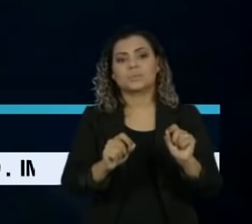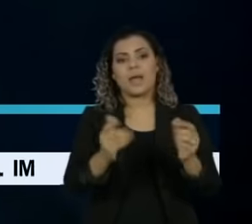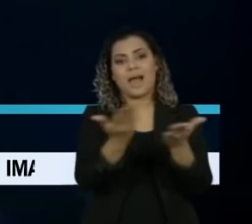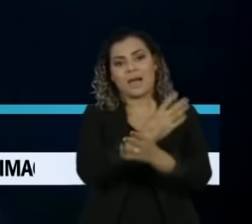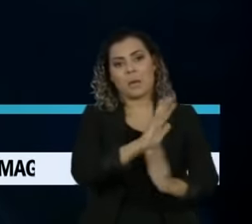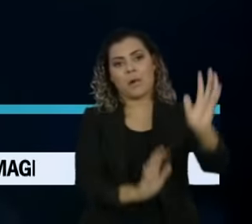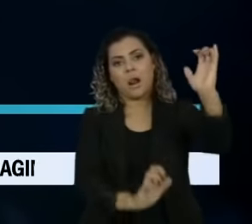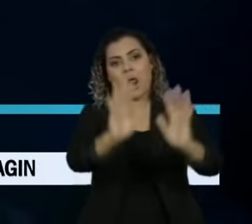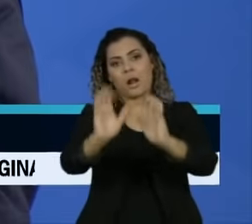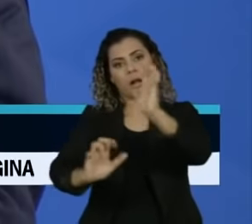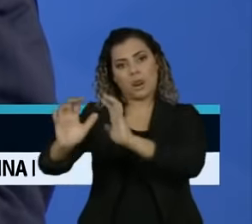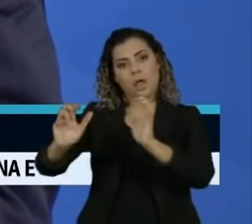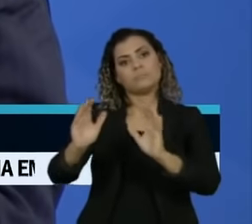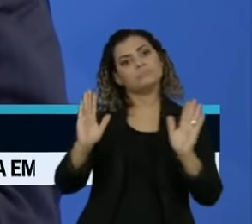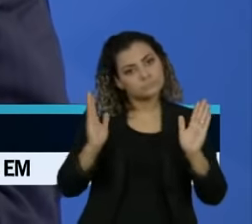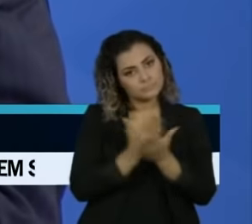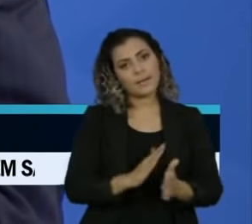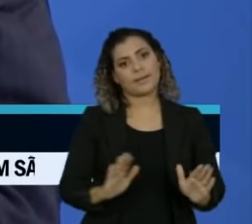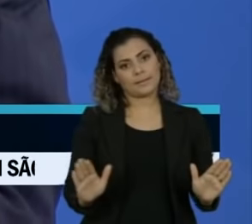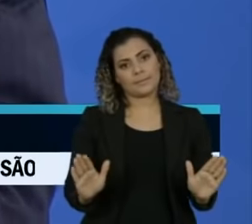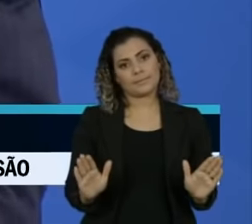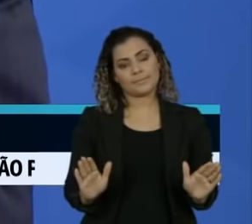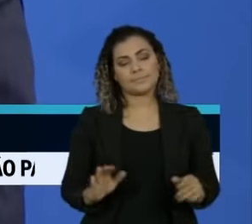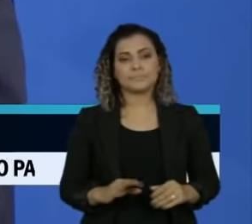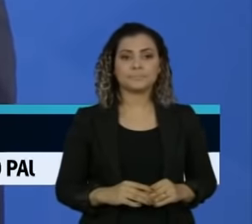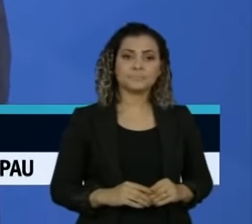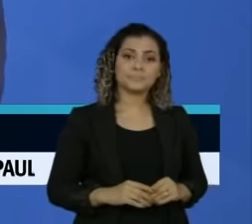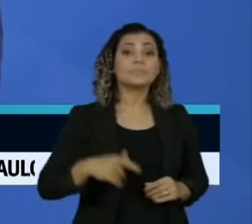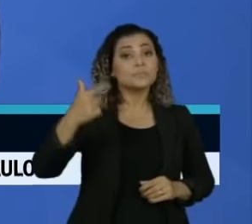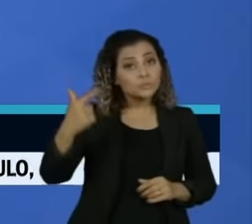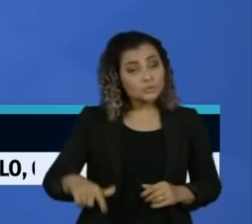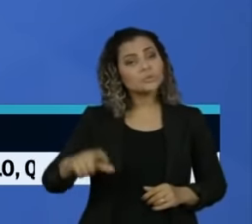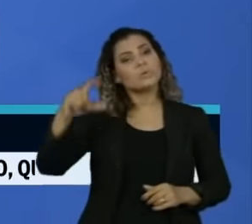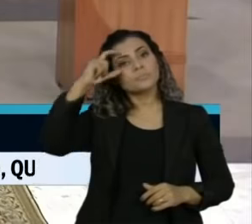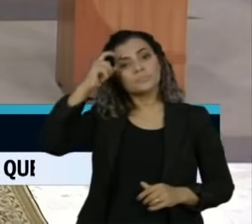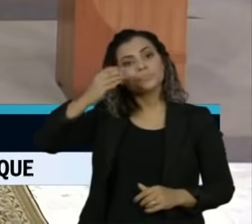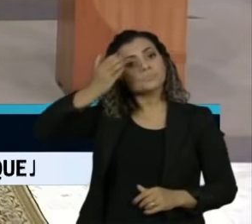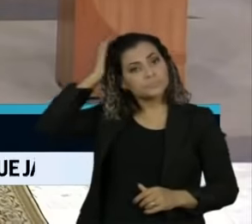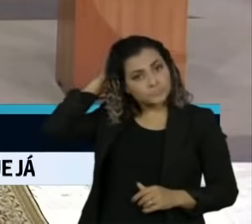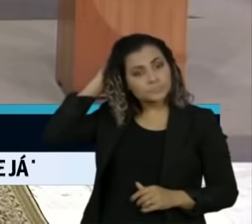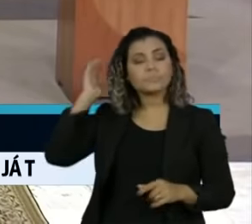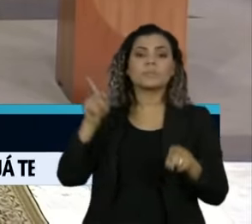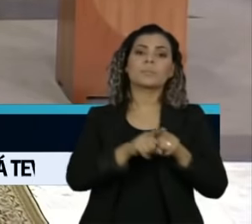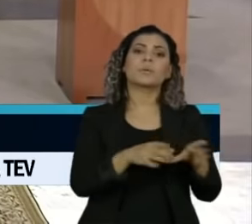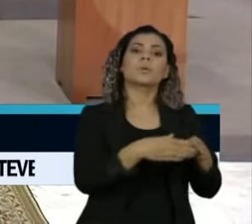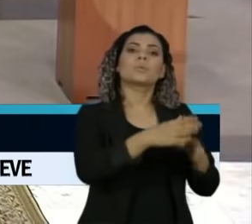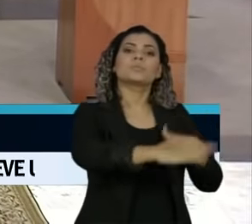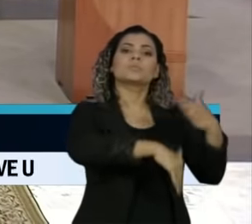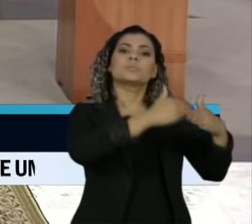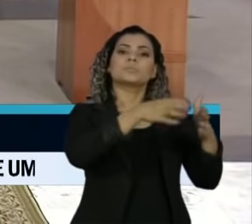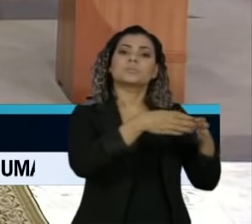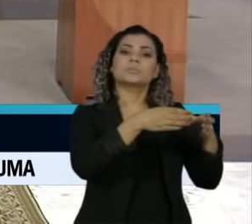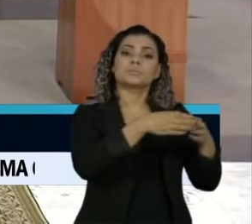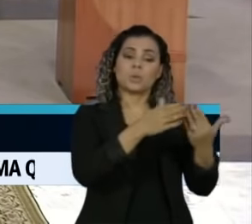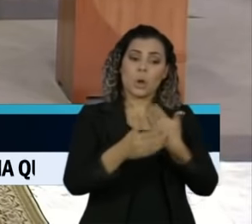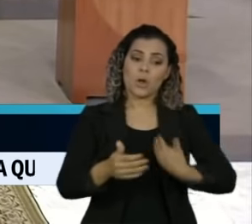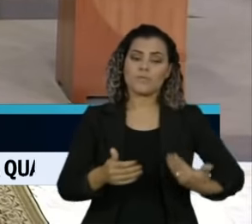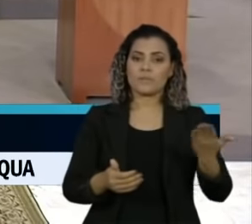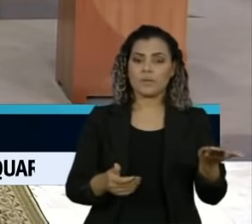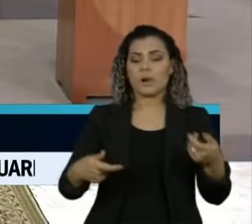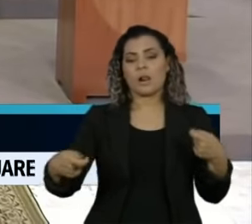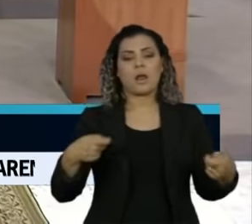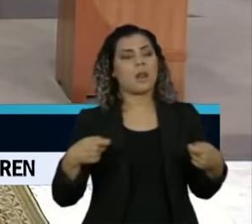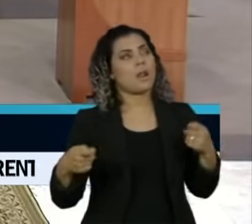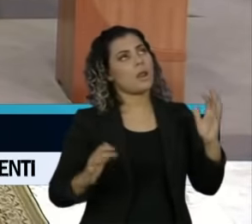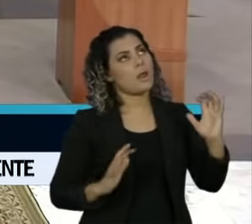brigas públicas. Depois de novo atrito entre o ministro da Economia e a ala desenvolvimentista do governo, os últimos dias foram